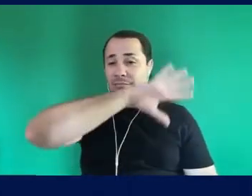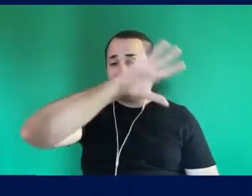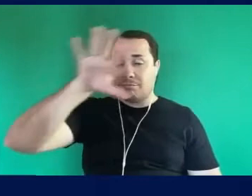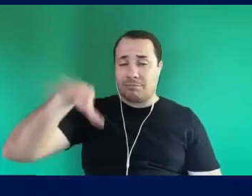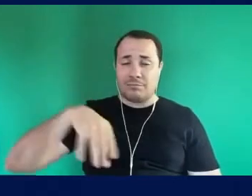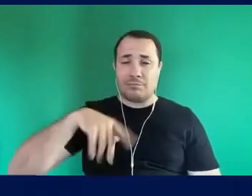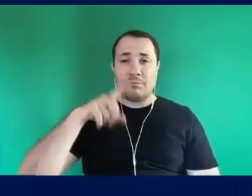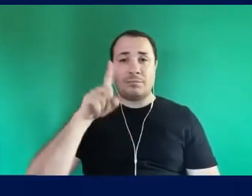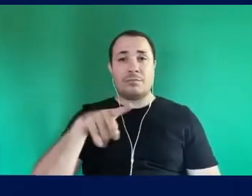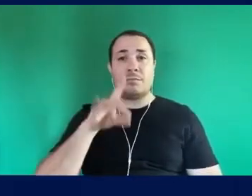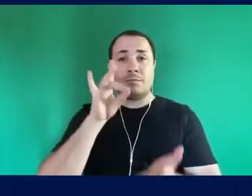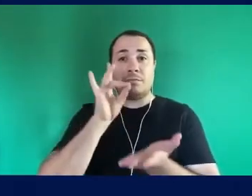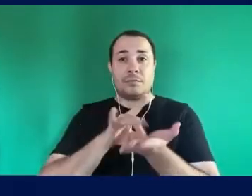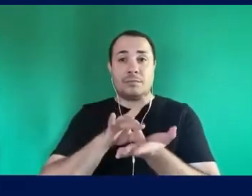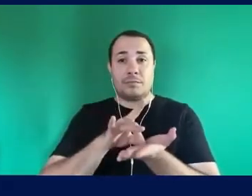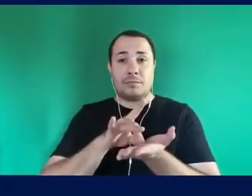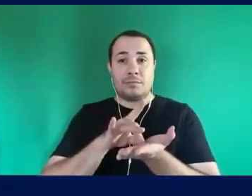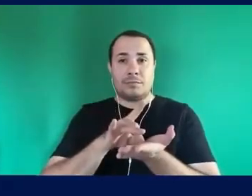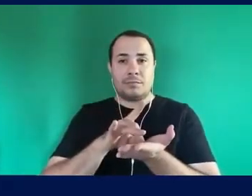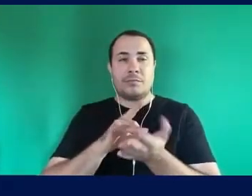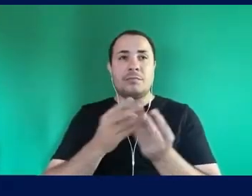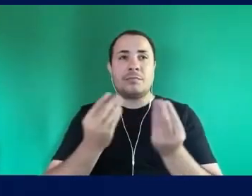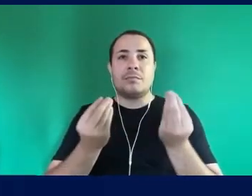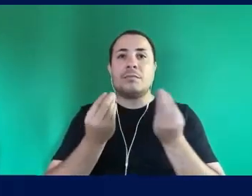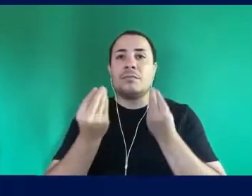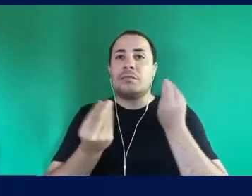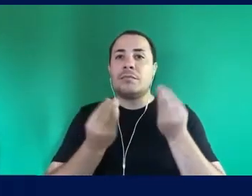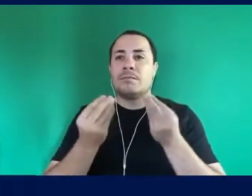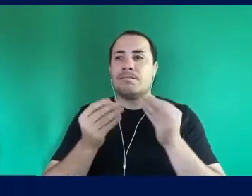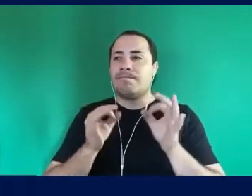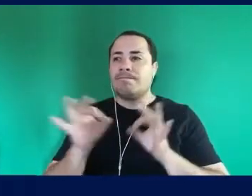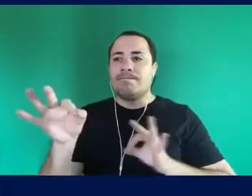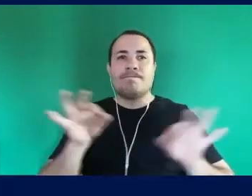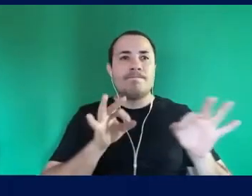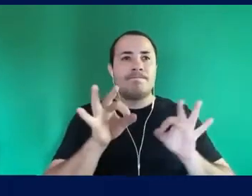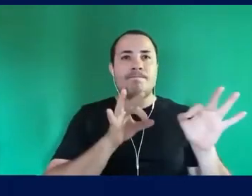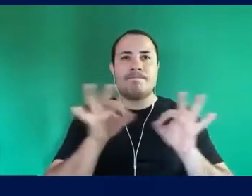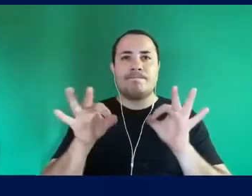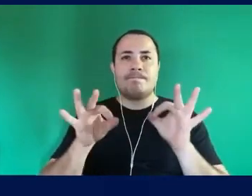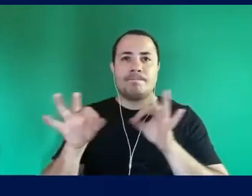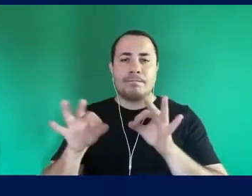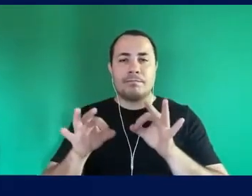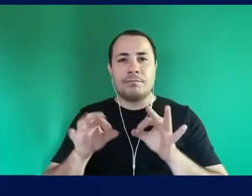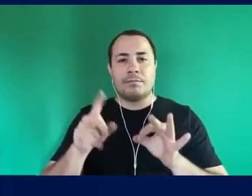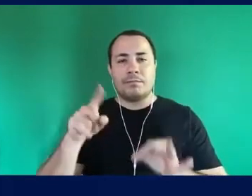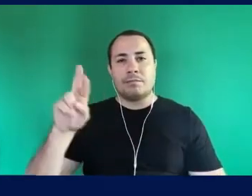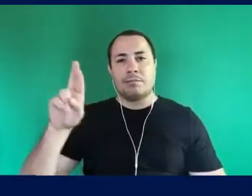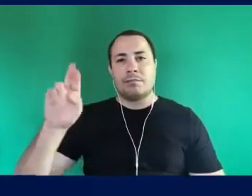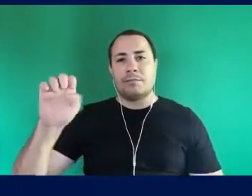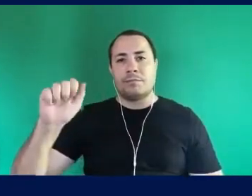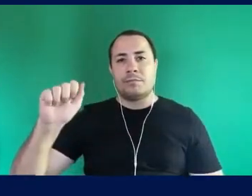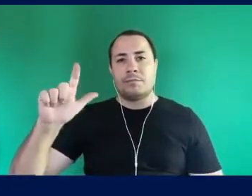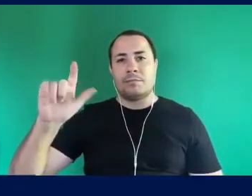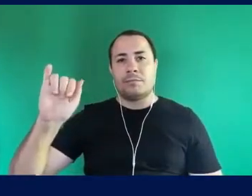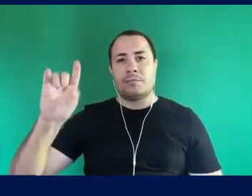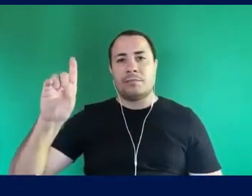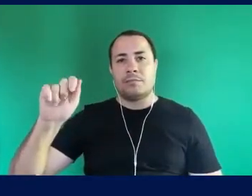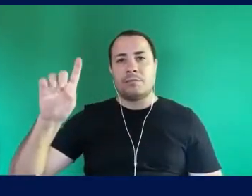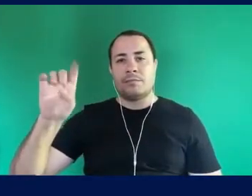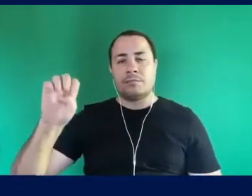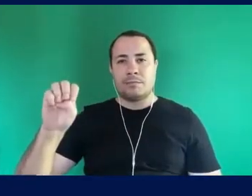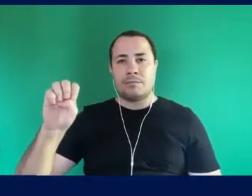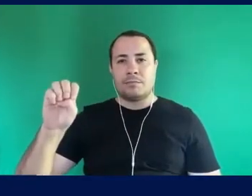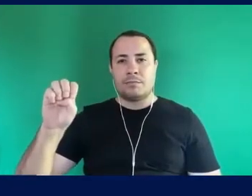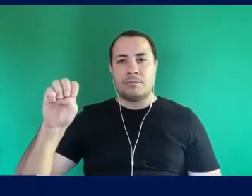Como eu articulo Esse real A isso eu dou O nome de realidade Quando eu não articulo A